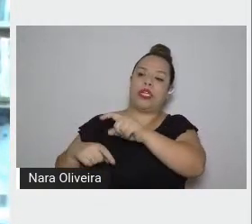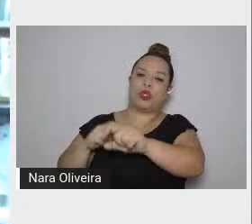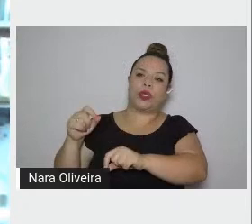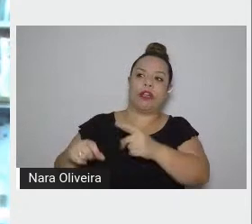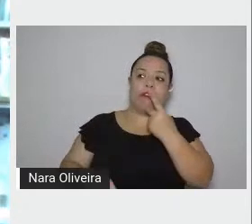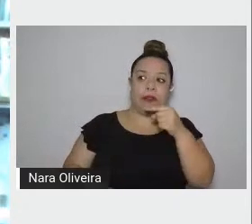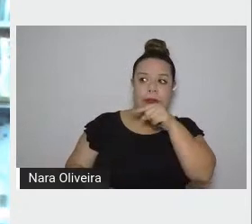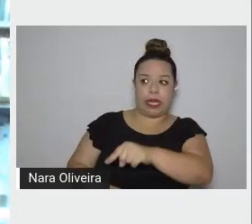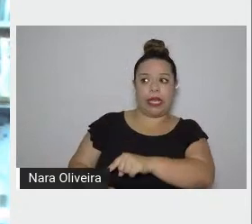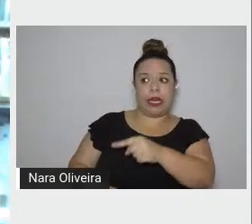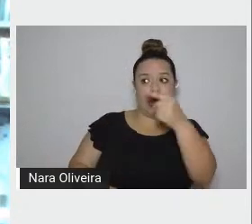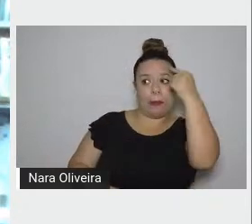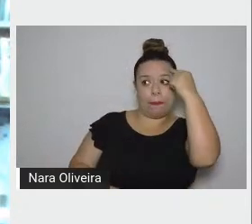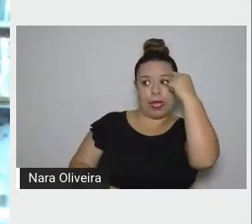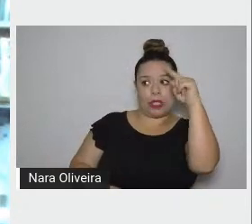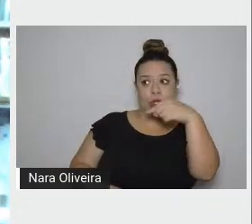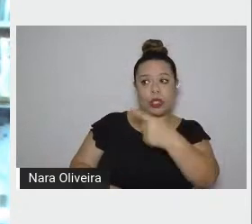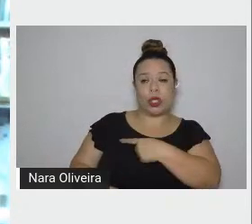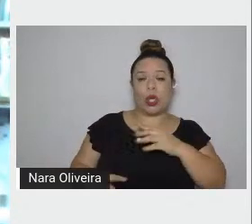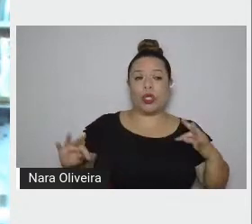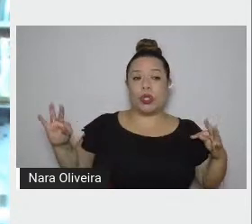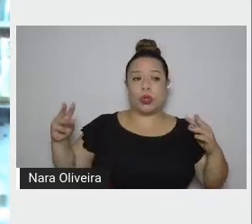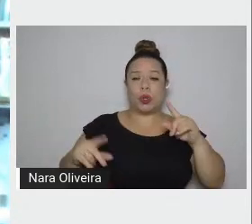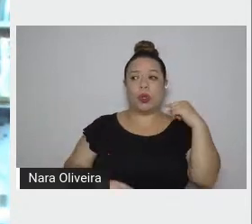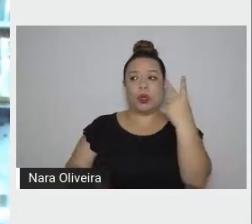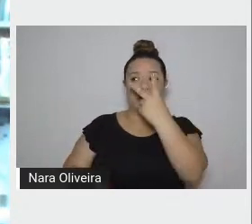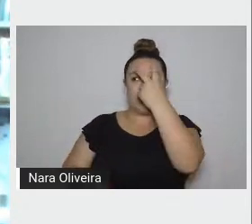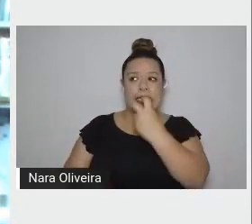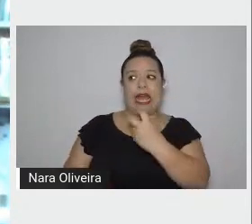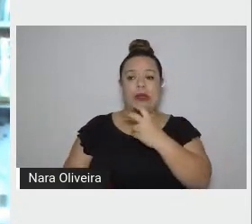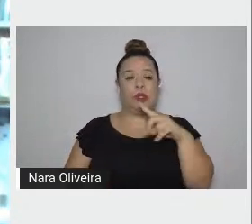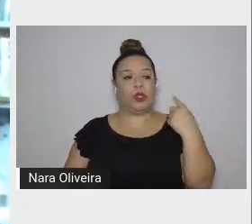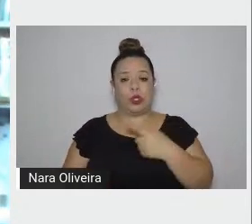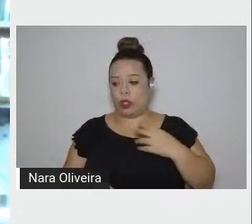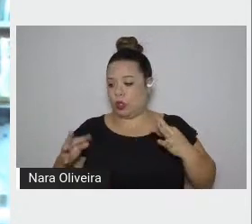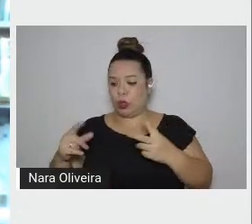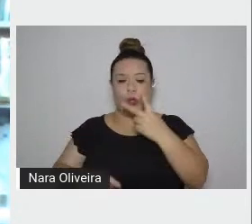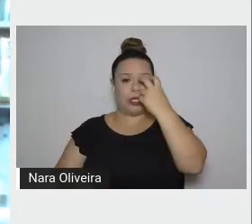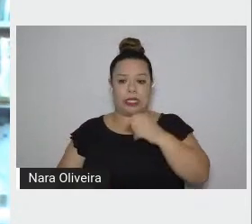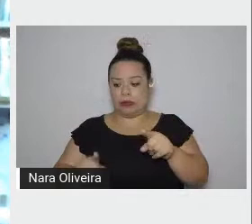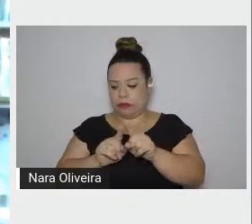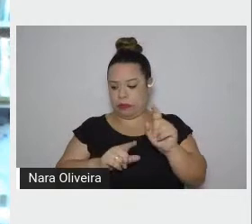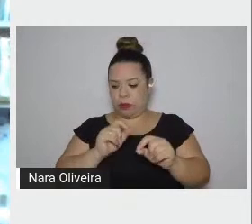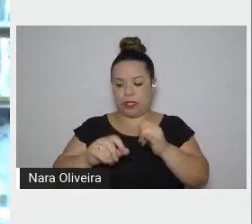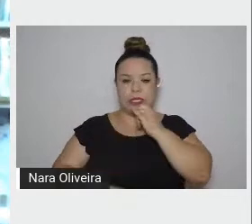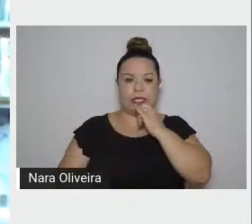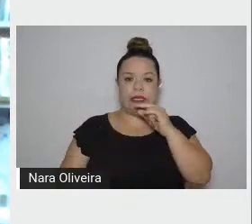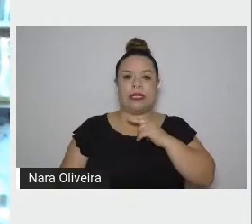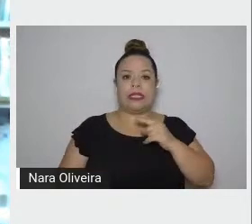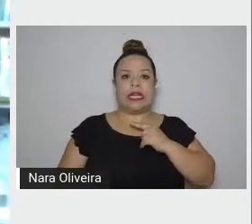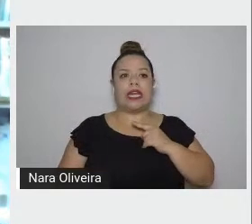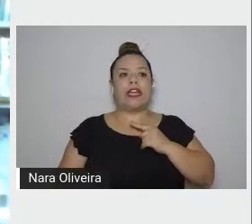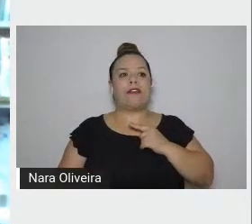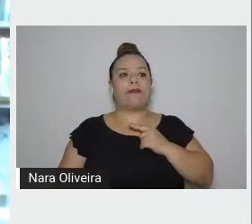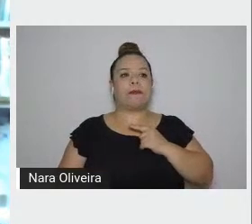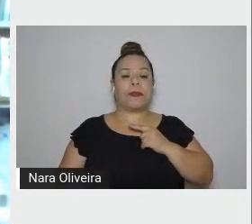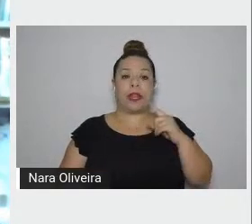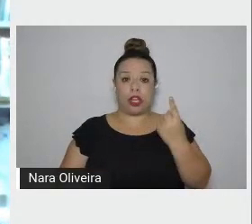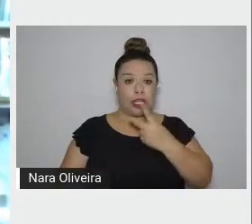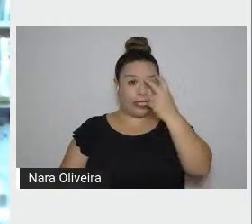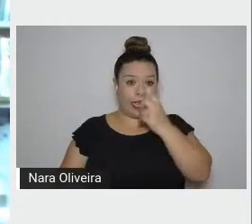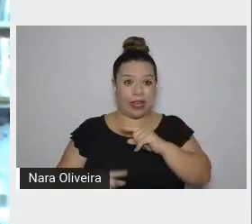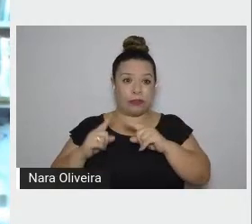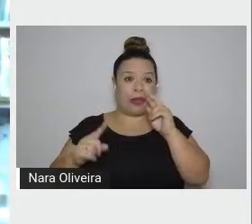cegamos, penso que estamos cegos, cegos que veem, cegos que vendo não veem.